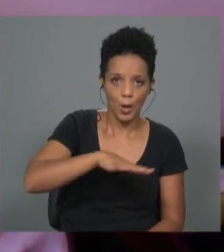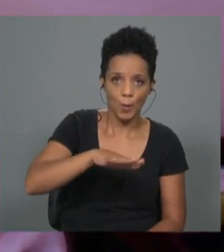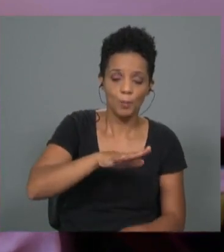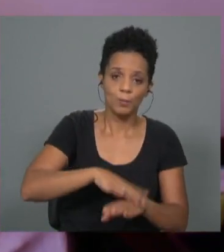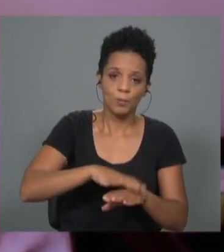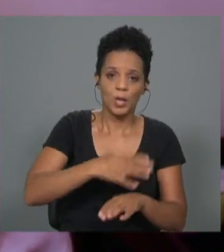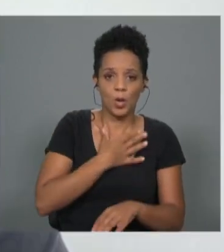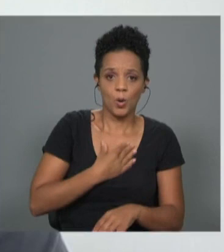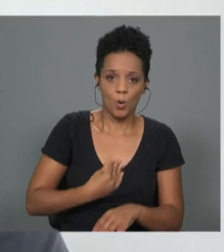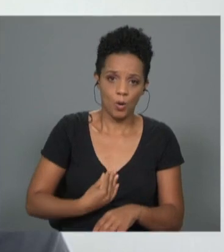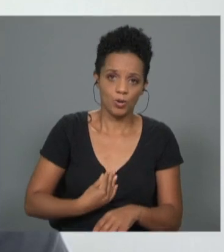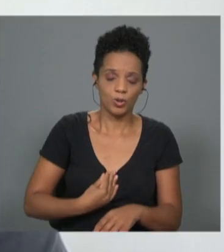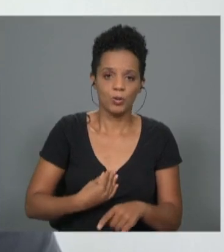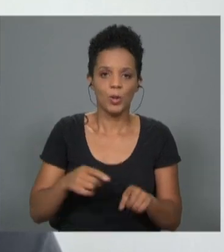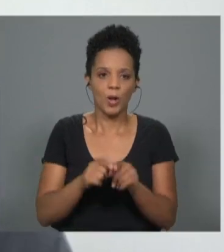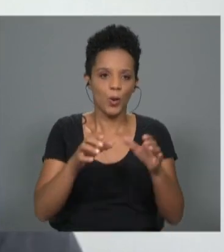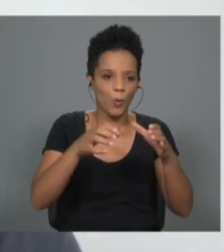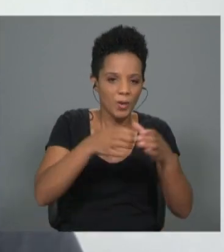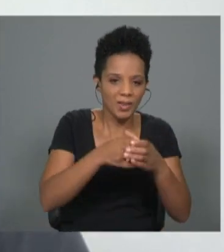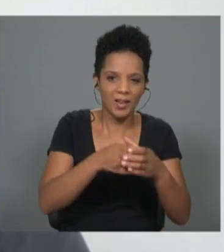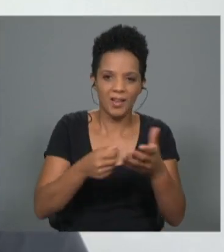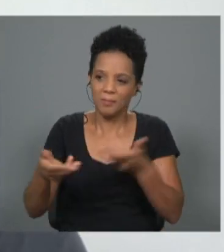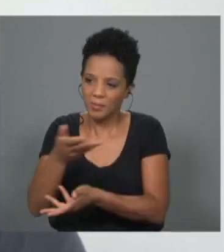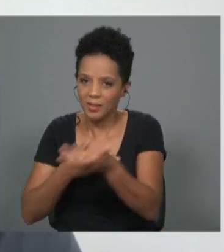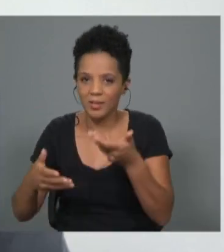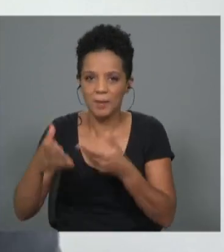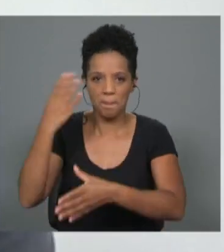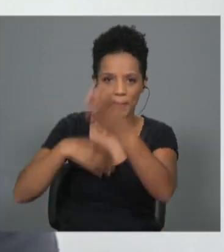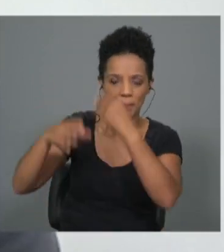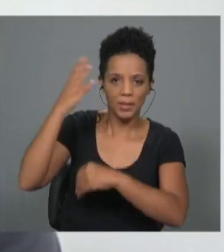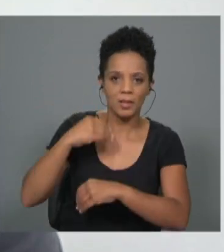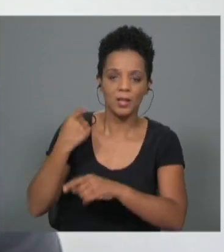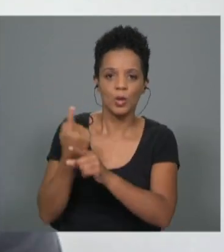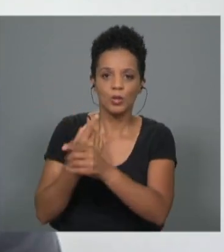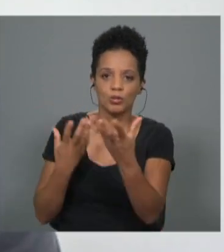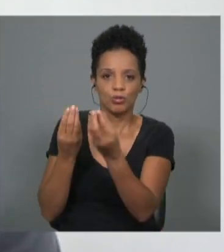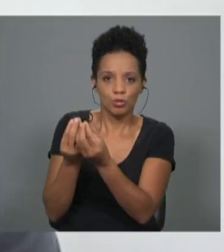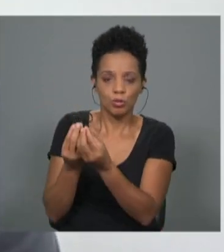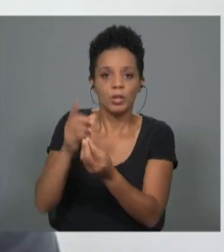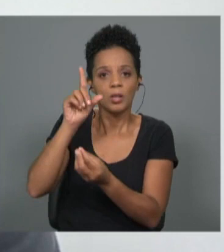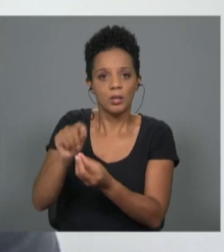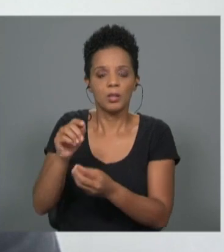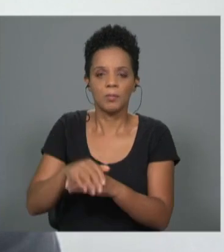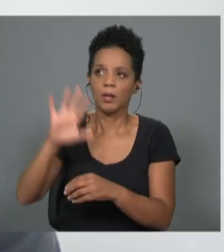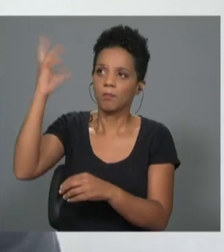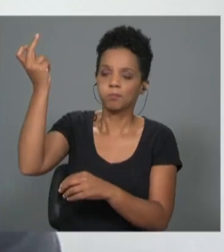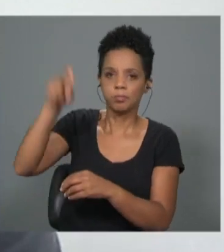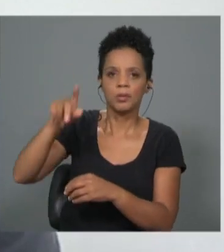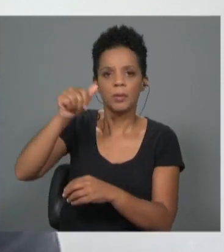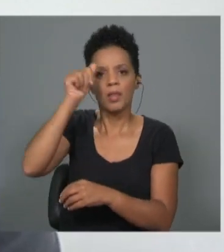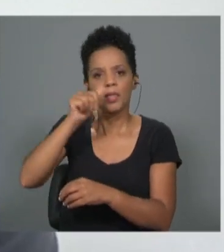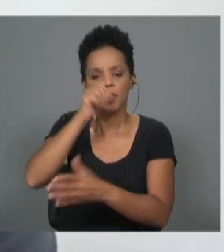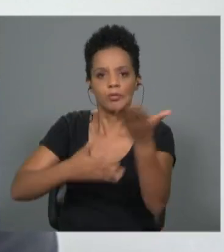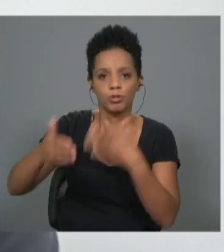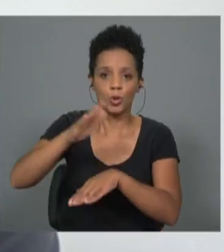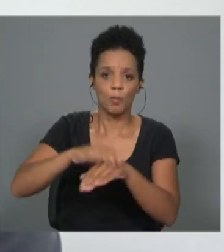gostam precisamente deste espírito de comunidade e de partilha e aprenderem coisas uns com os outros e de eventos e convívio, porque é isso que